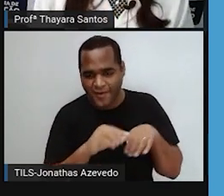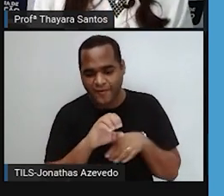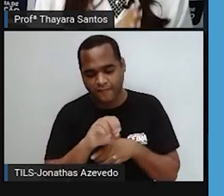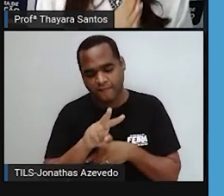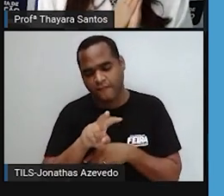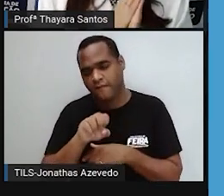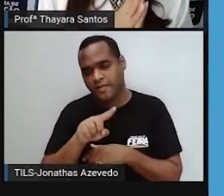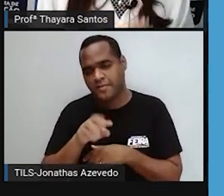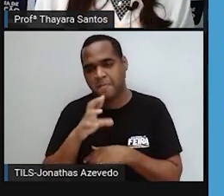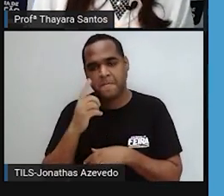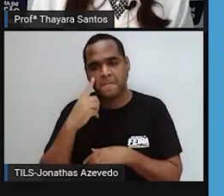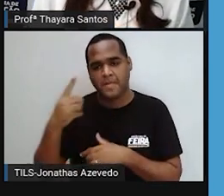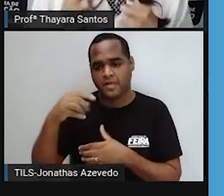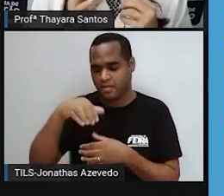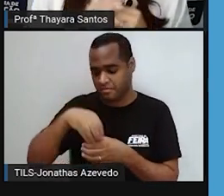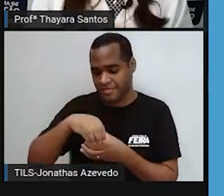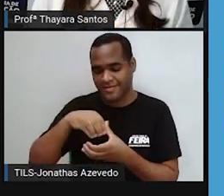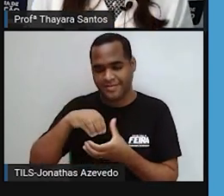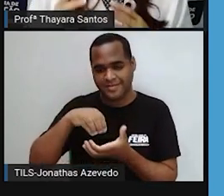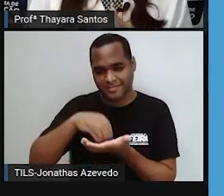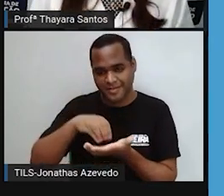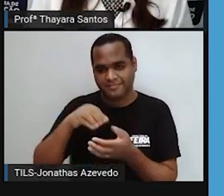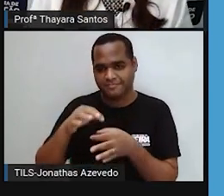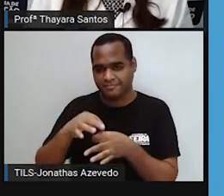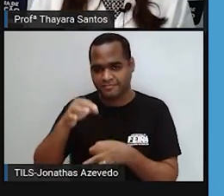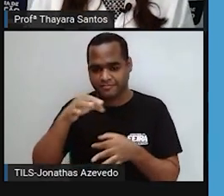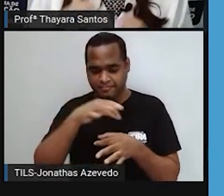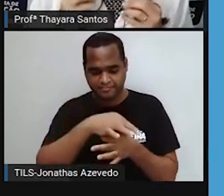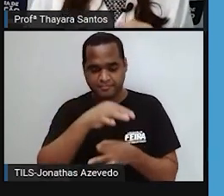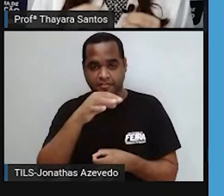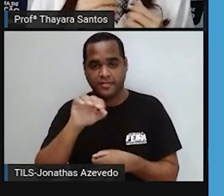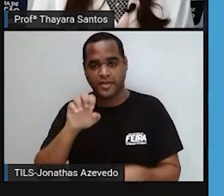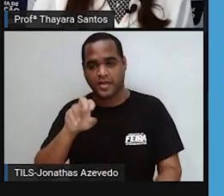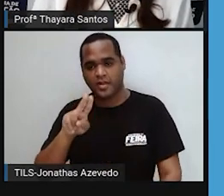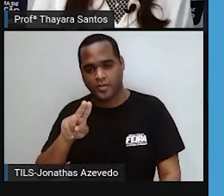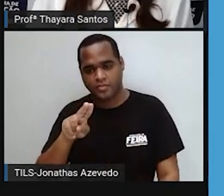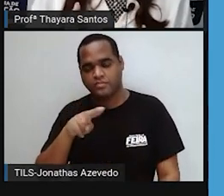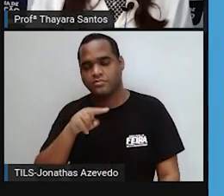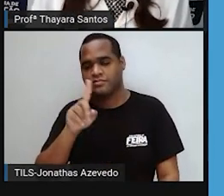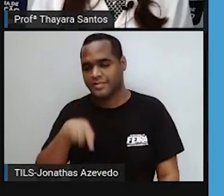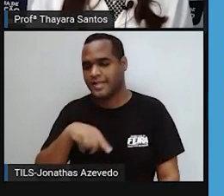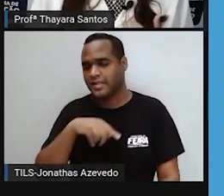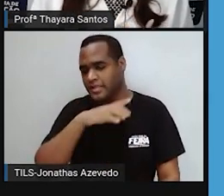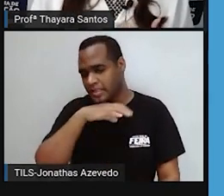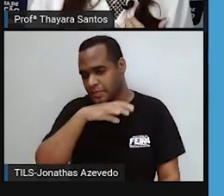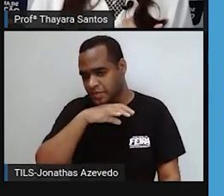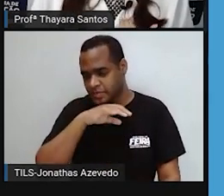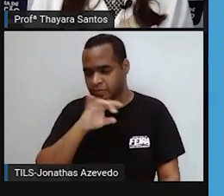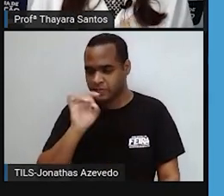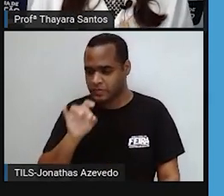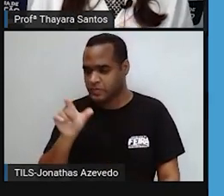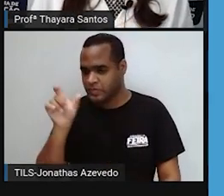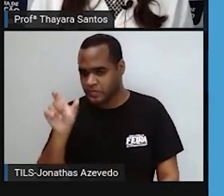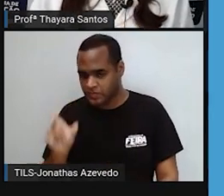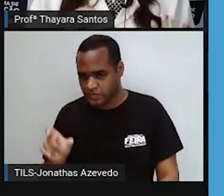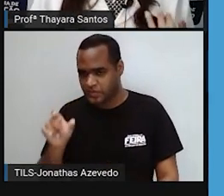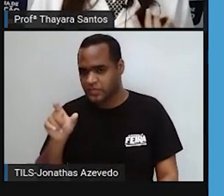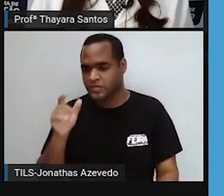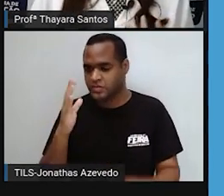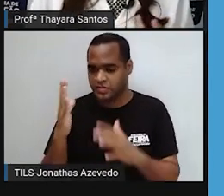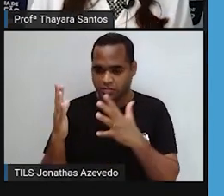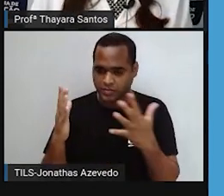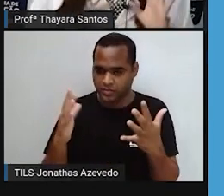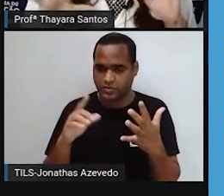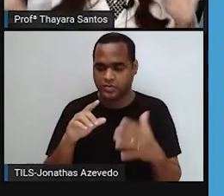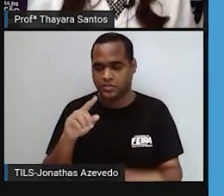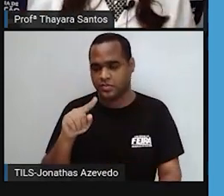presentes somente nas células eucarióticas animais. A célula eucariótica vegetal não tem centríolos e a